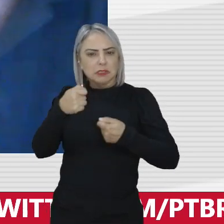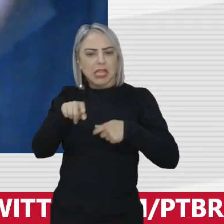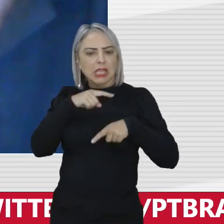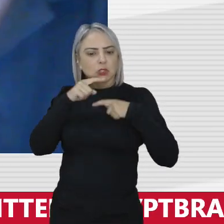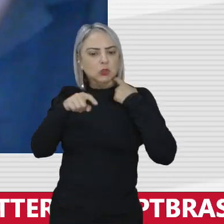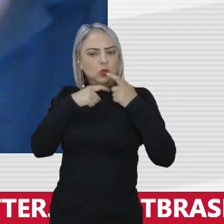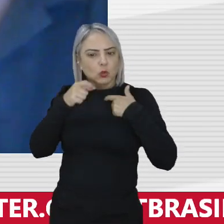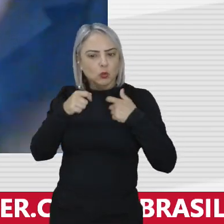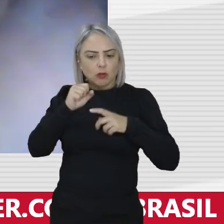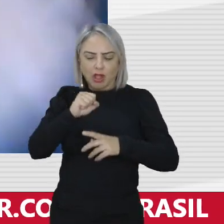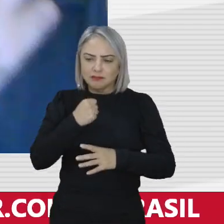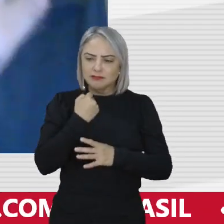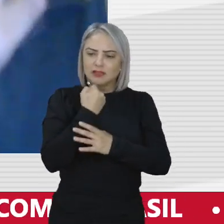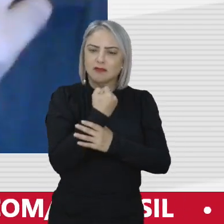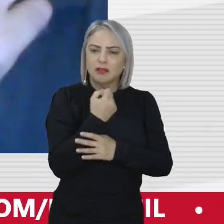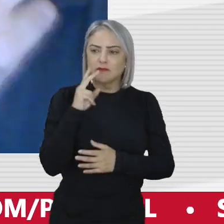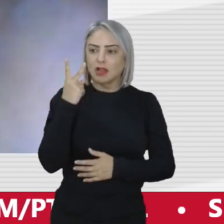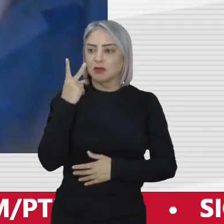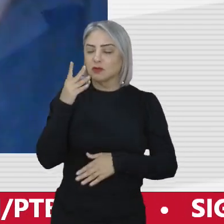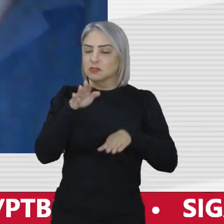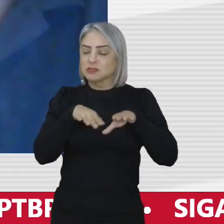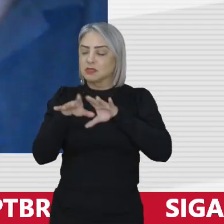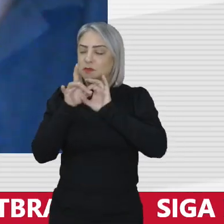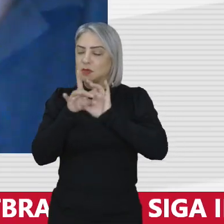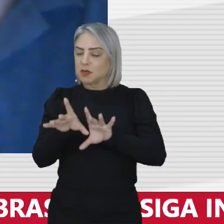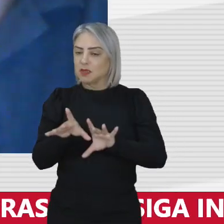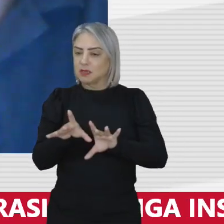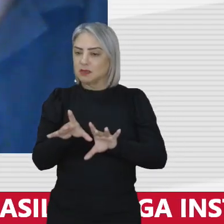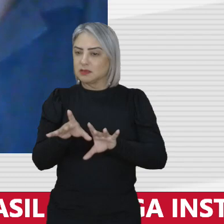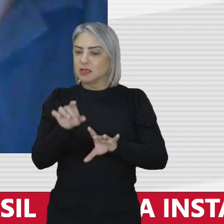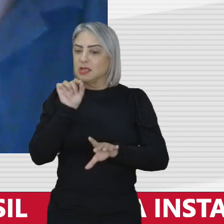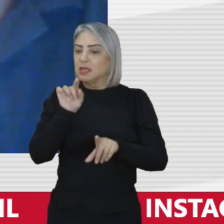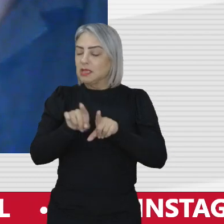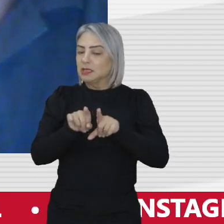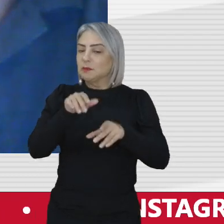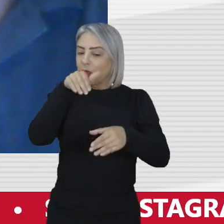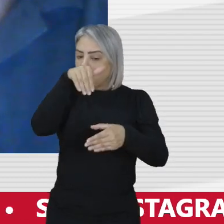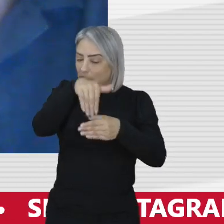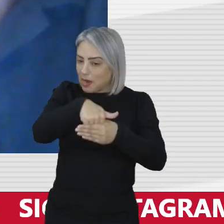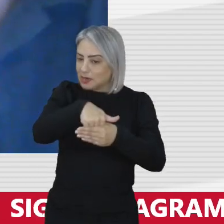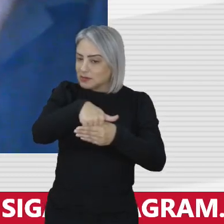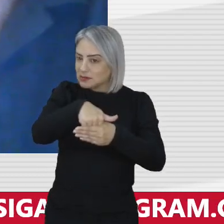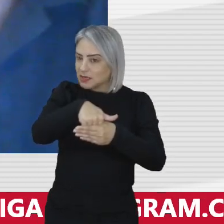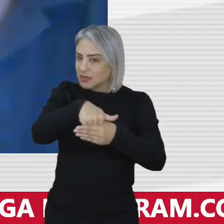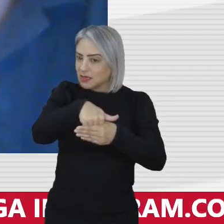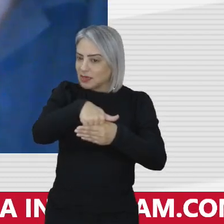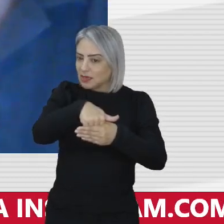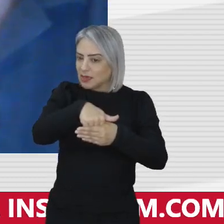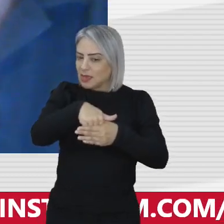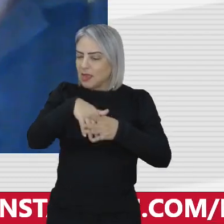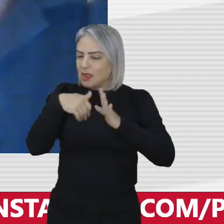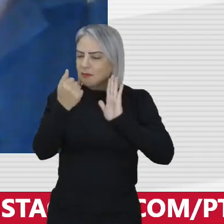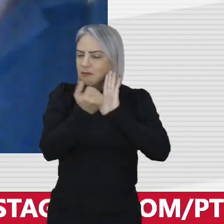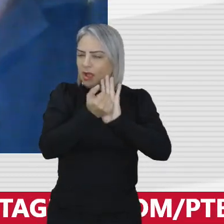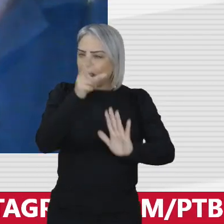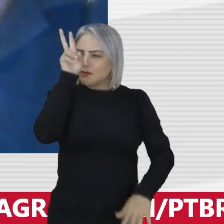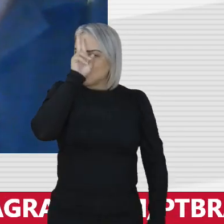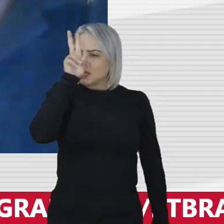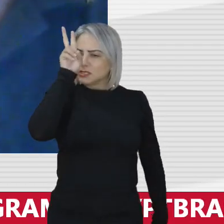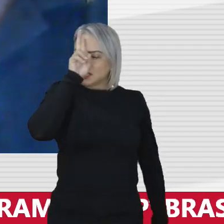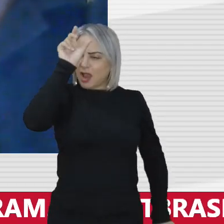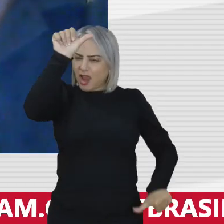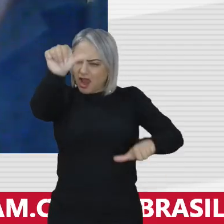pela defesa dos valores democráticos que seja realmente uma eleição que seja um marco histórico uma